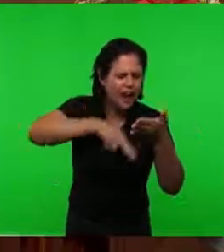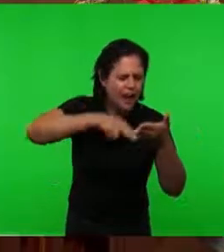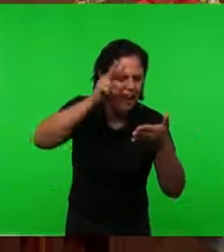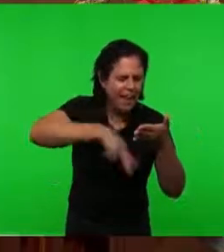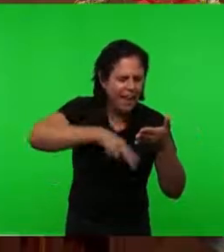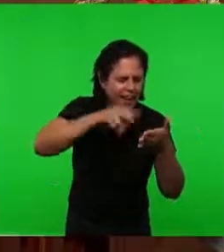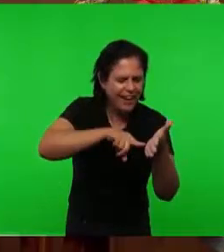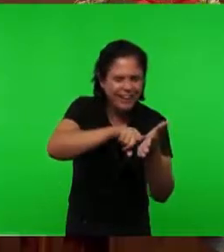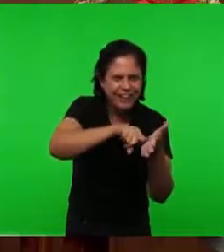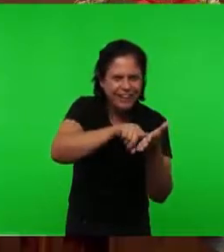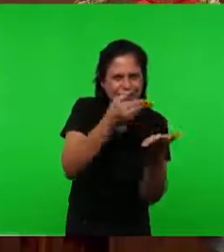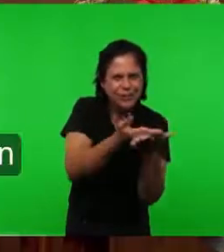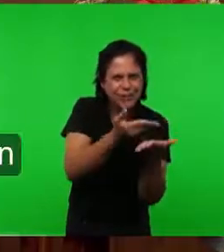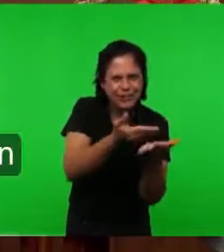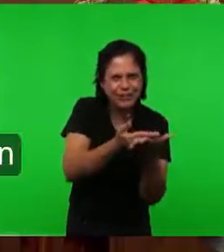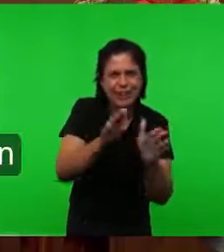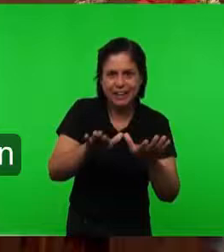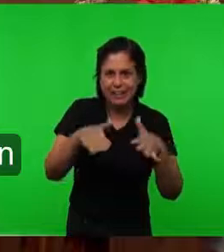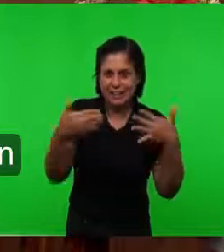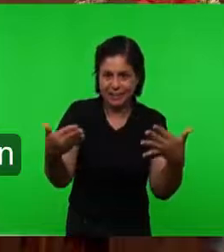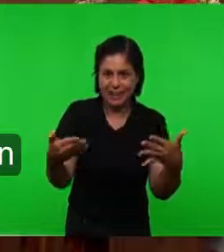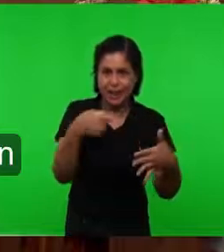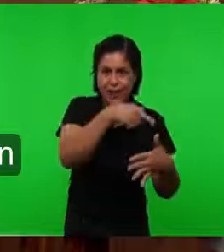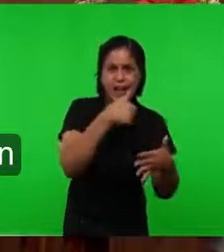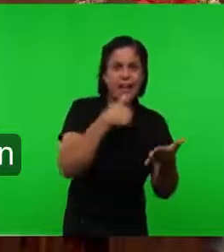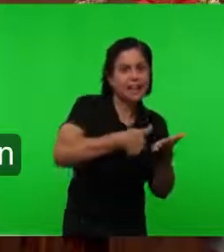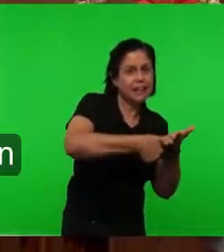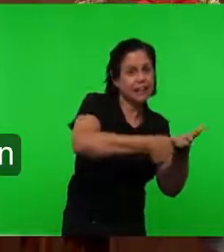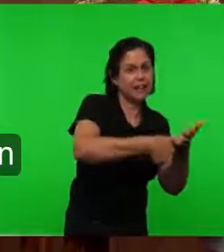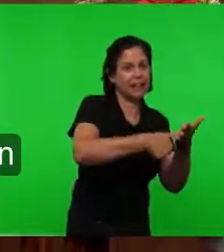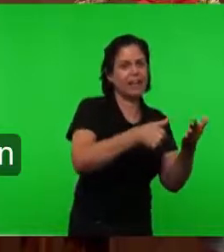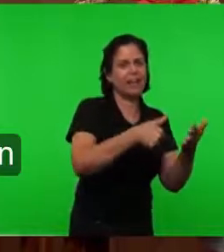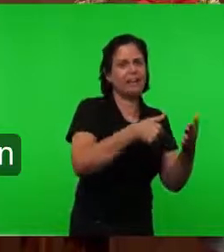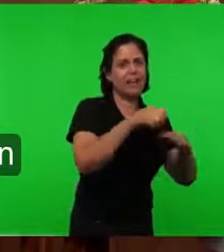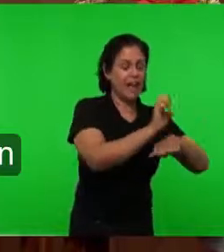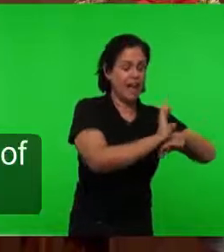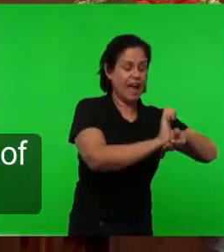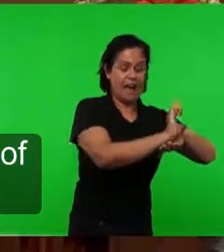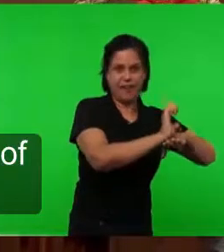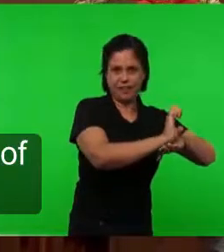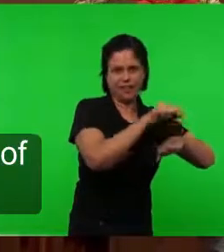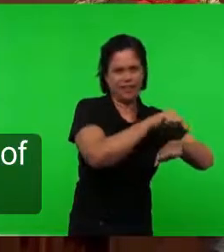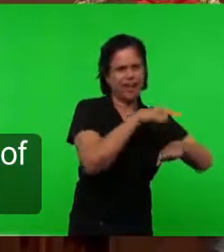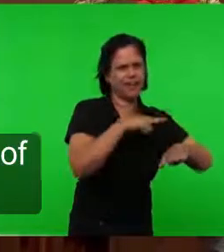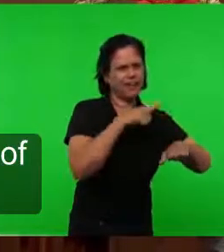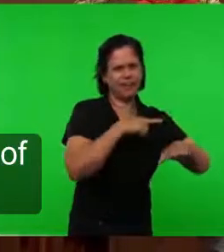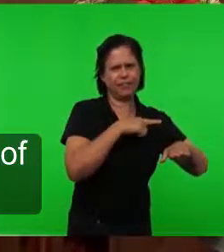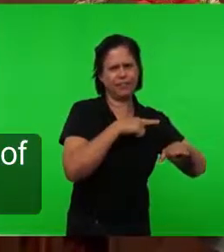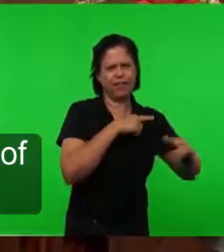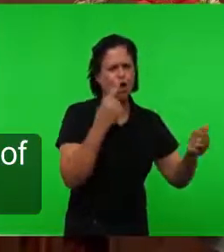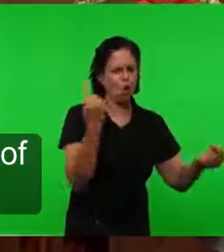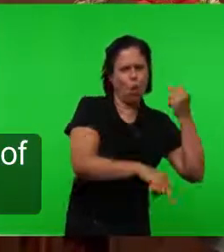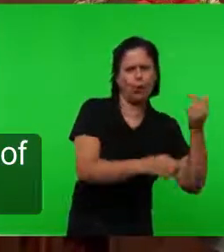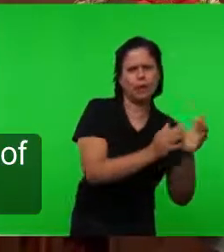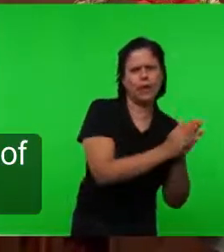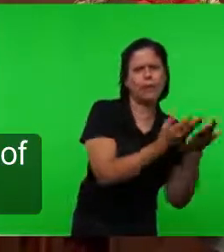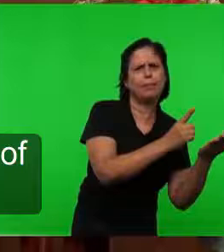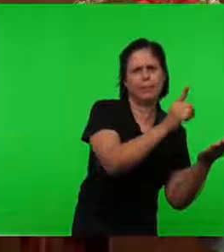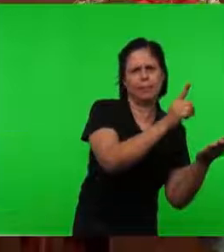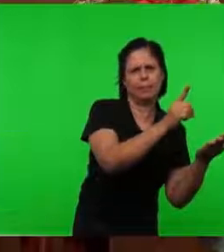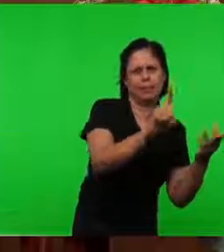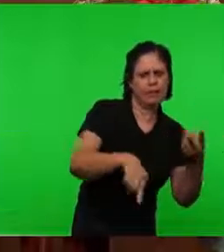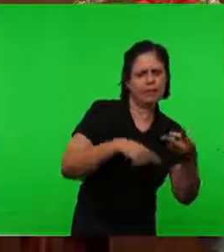Onde a palavra Foi tolida De que forma Houve uma oposição A palavra No segundo A